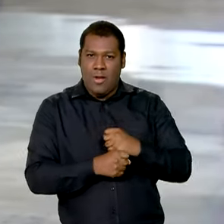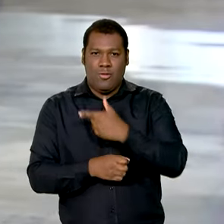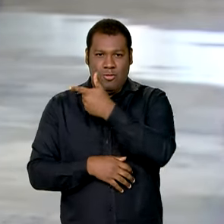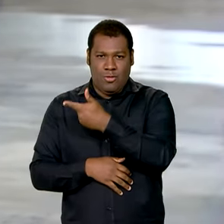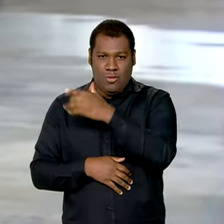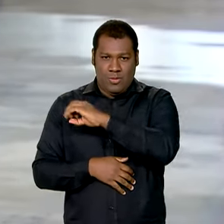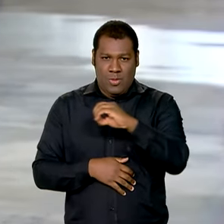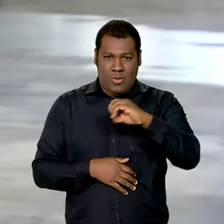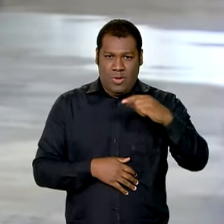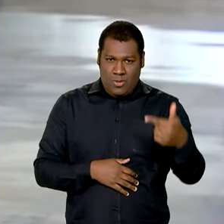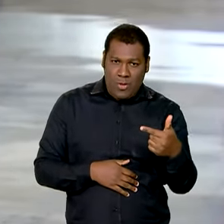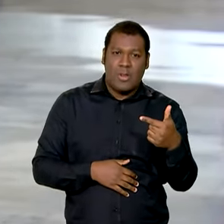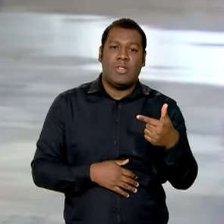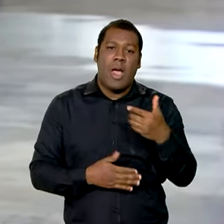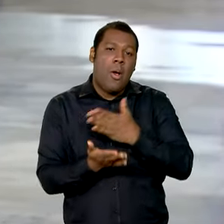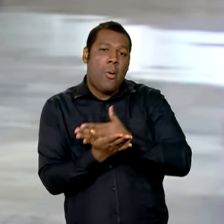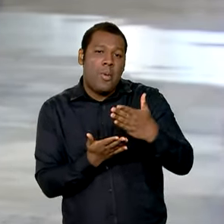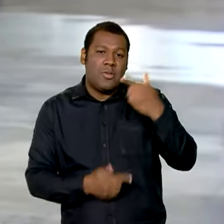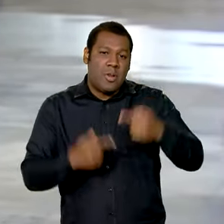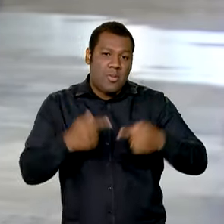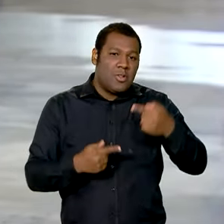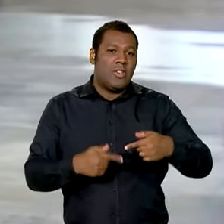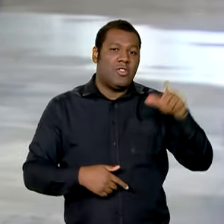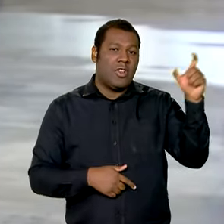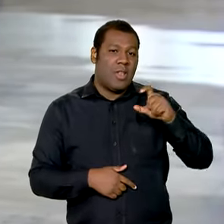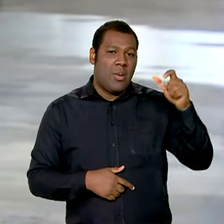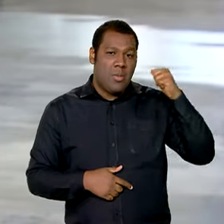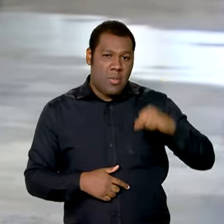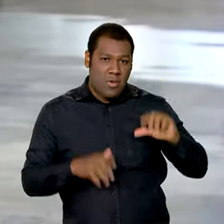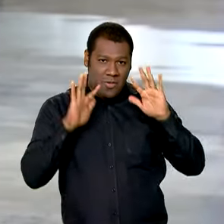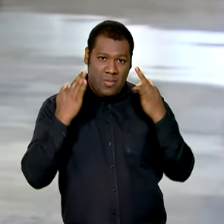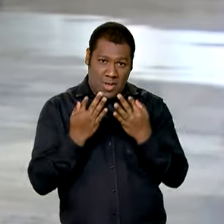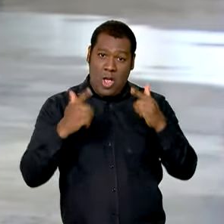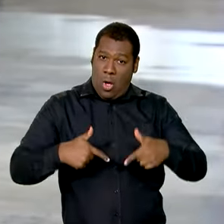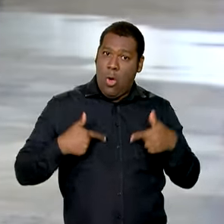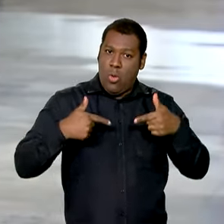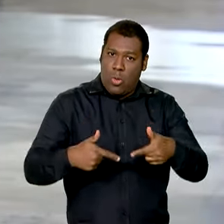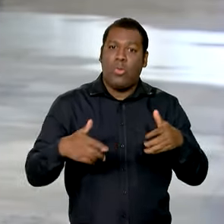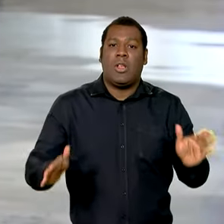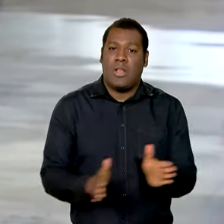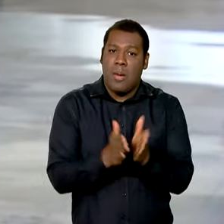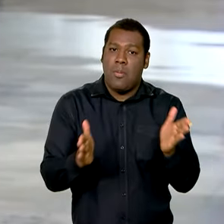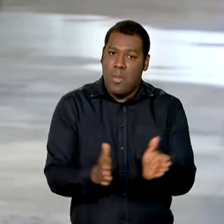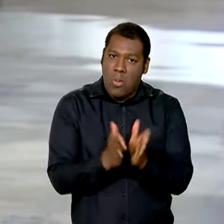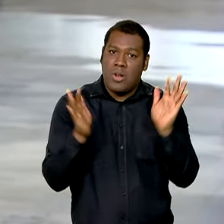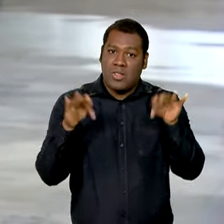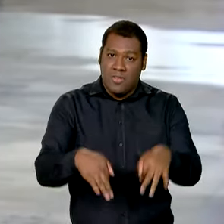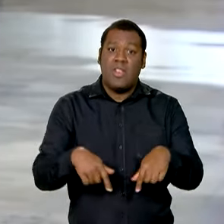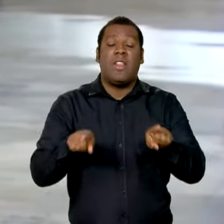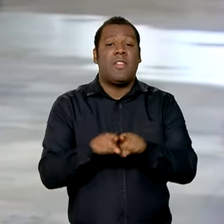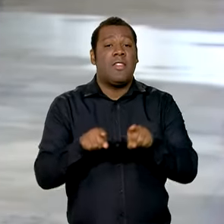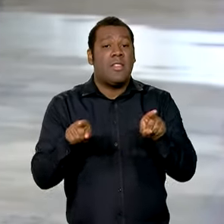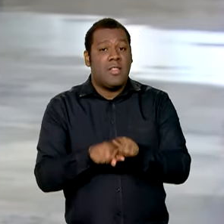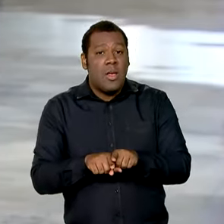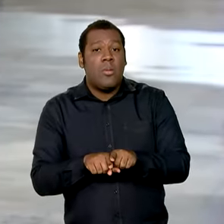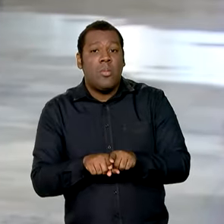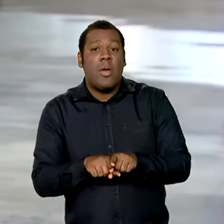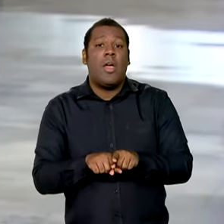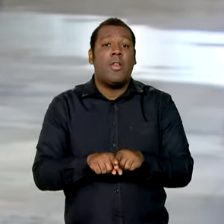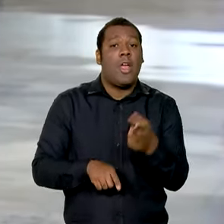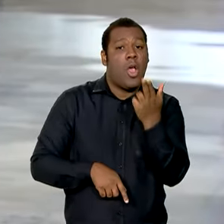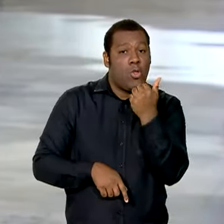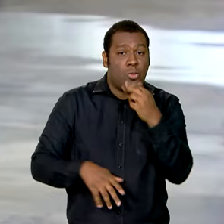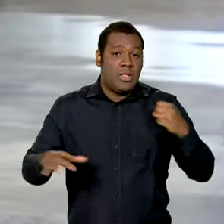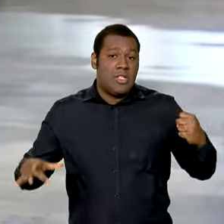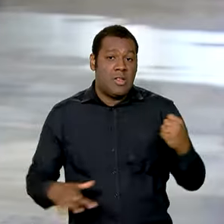Essas políticas públicas culminaram numa redução da pobreza, uma redução do número de subnutritos em cerca de 80% do número de